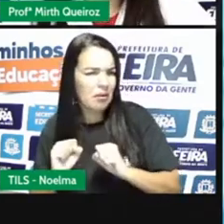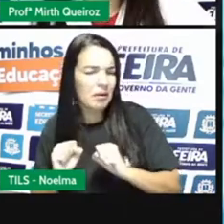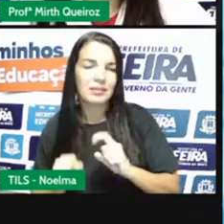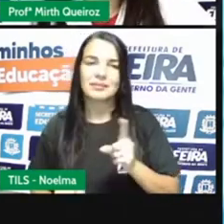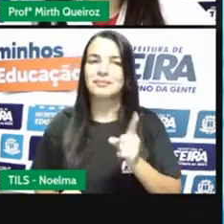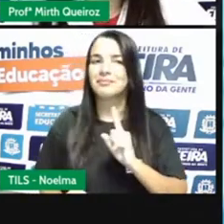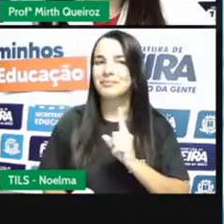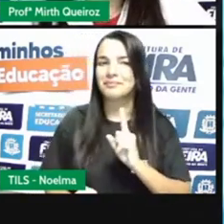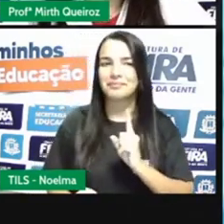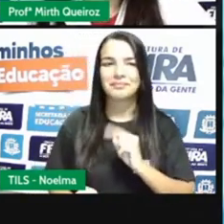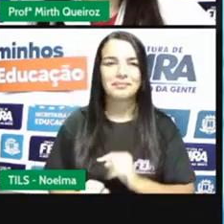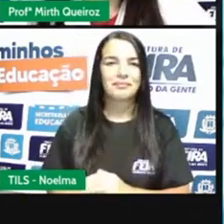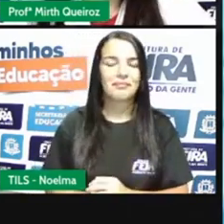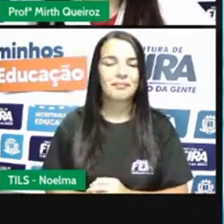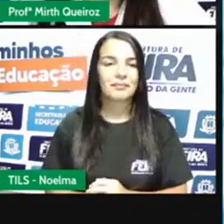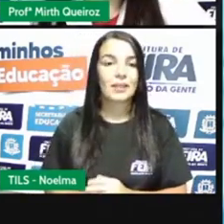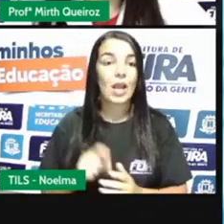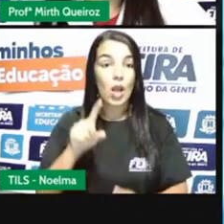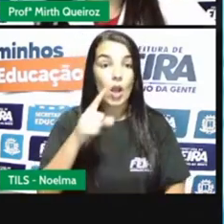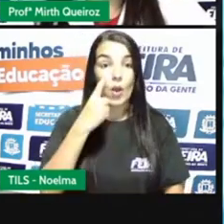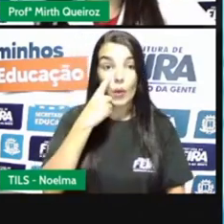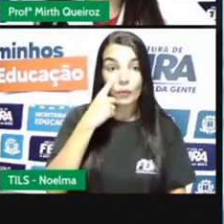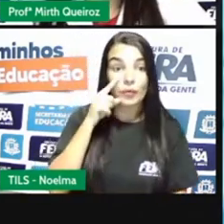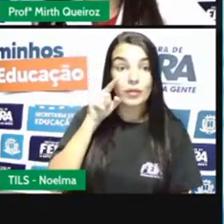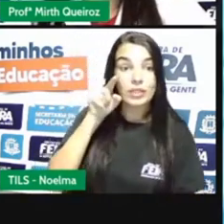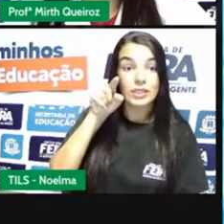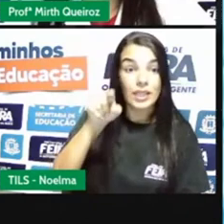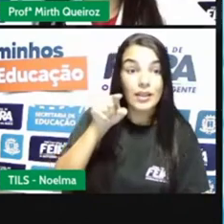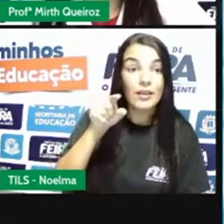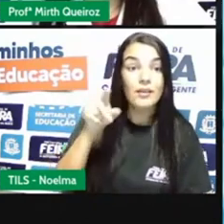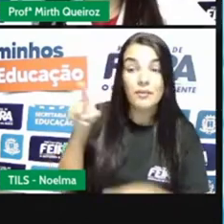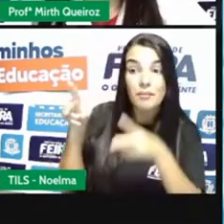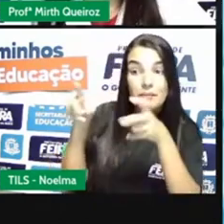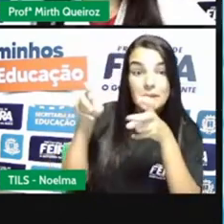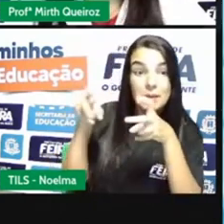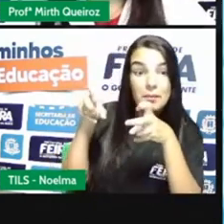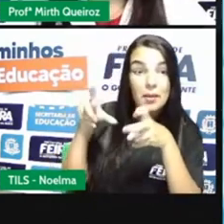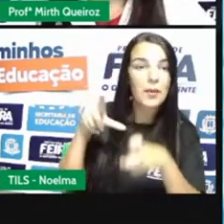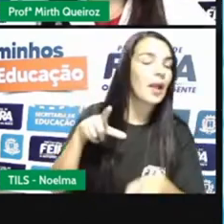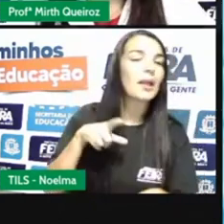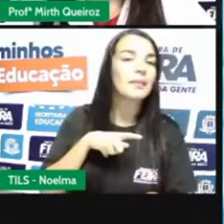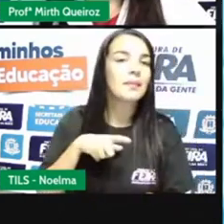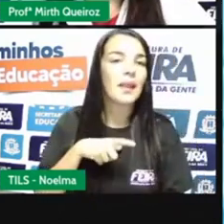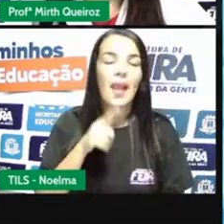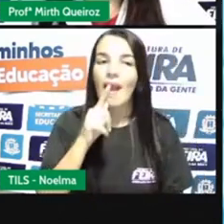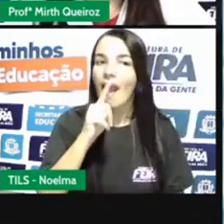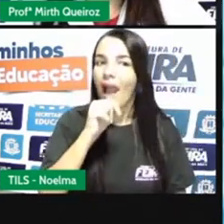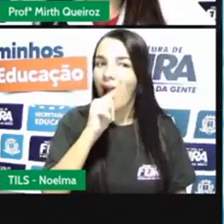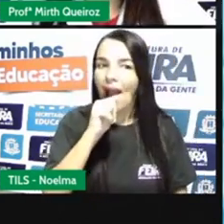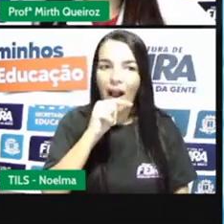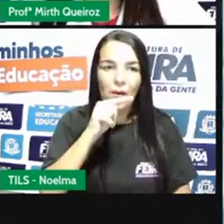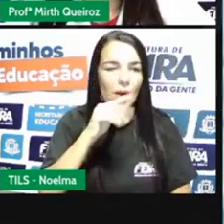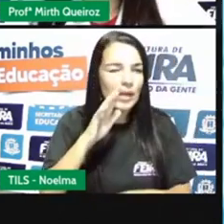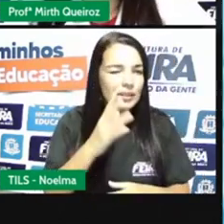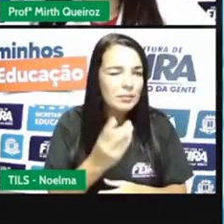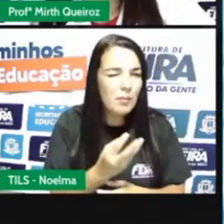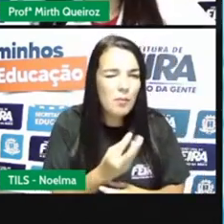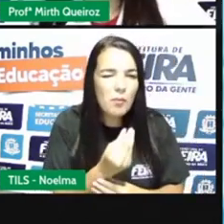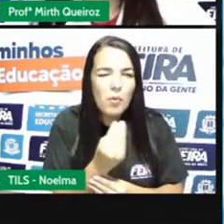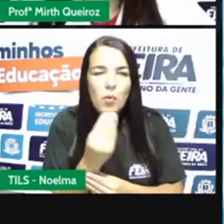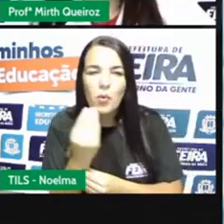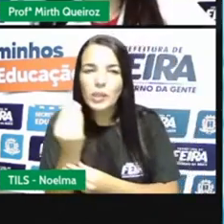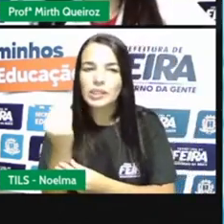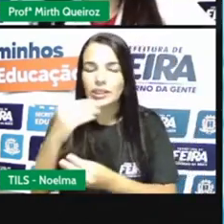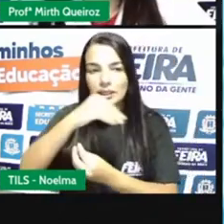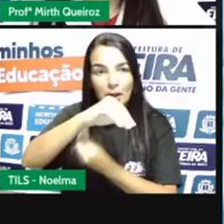Você notou que a água está presente em vários alimentos? Por que será que conseguimos misturar a água com muitos alimentos? Porque a